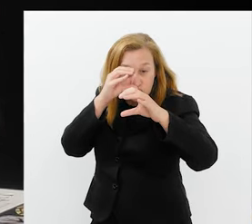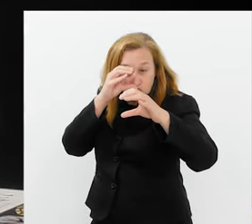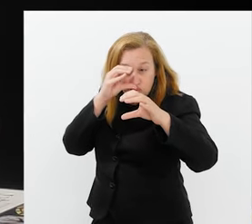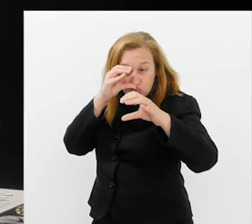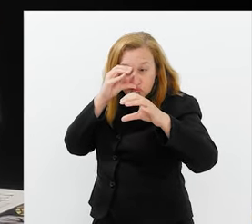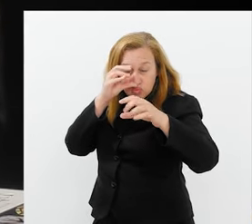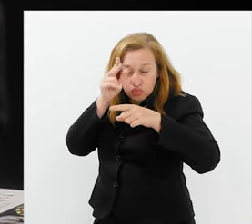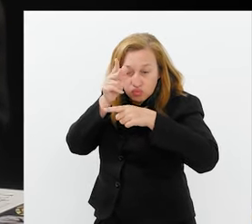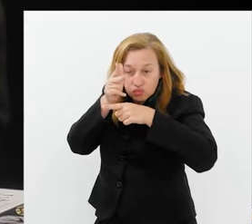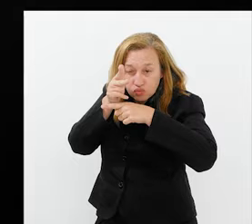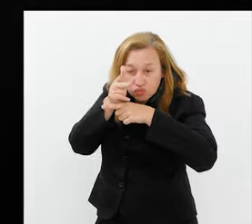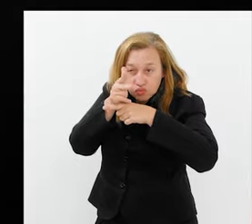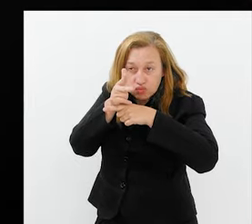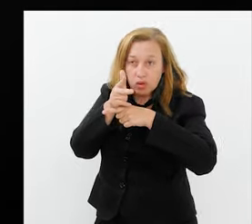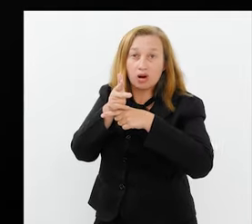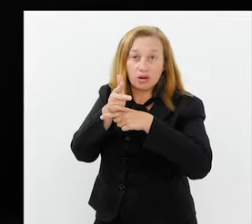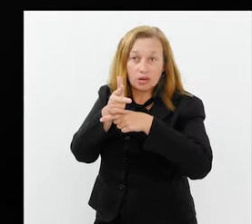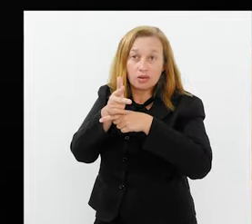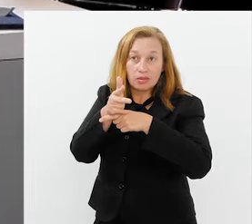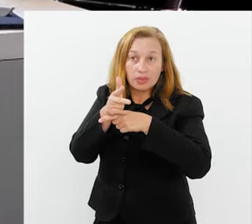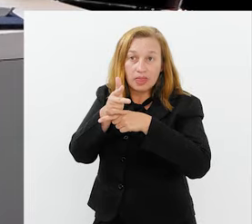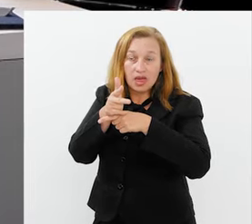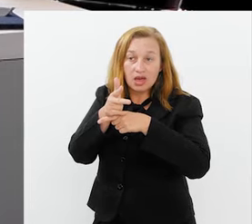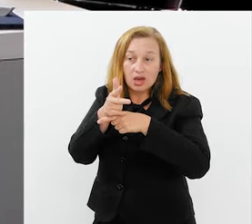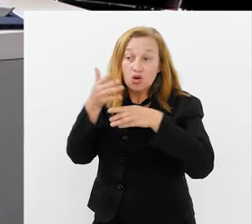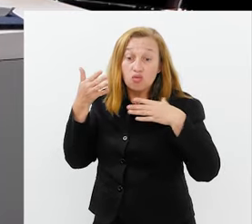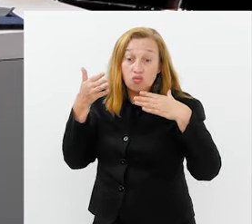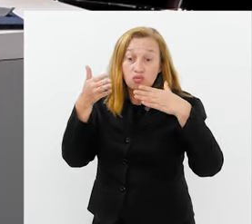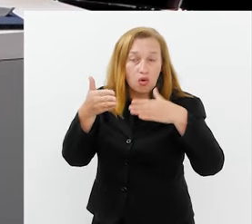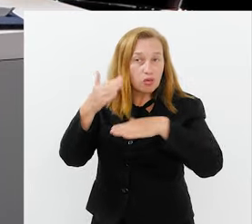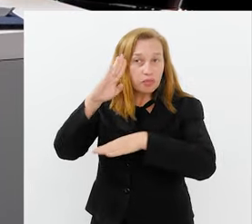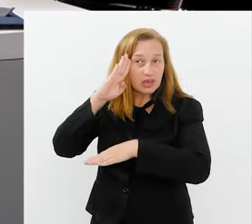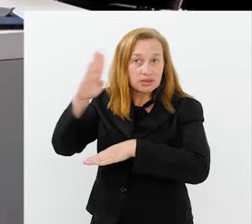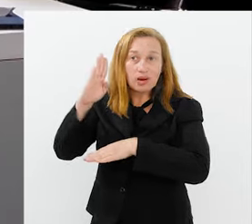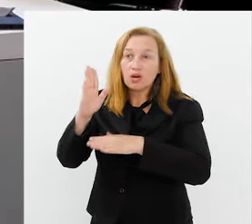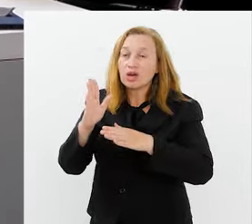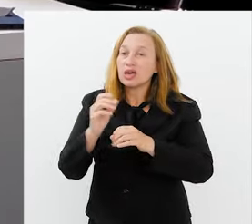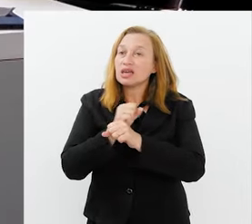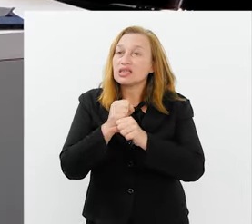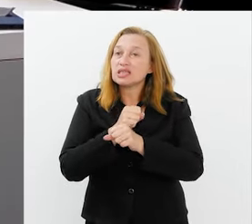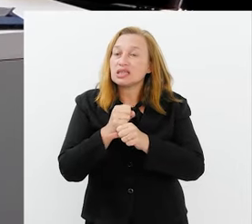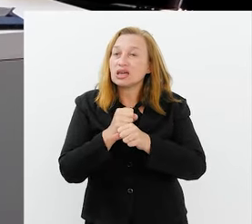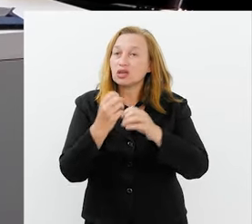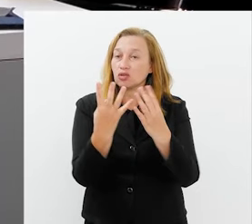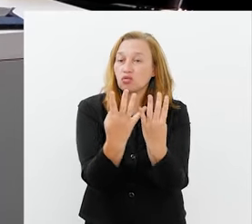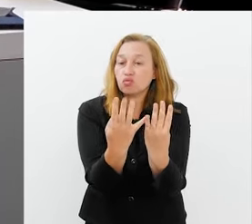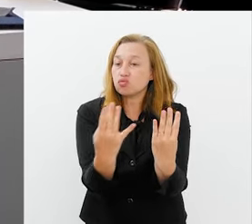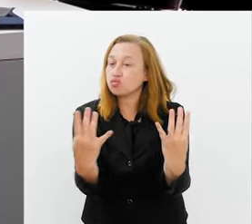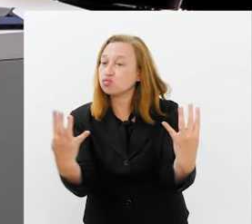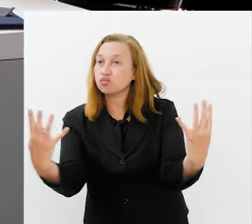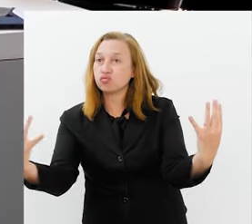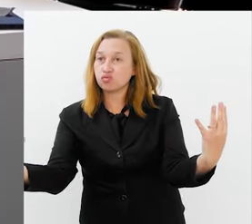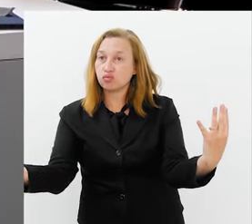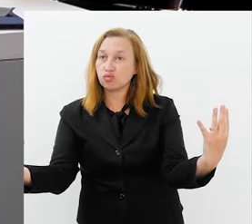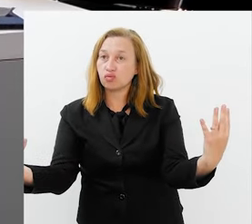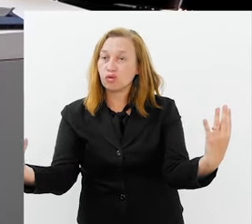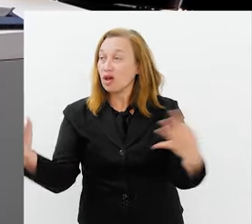você consegue... Busca lá dentro. Esse ano foi uma das coisas mais elogiadas, a comissão de frente,